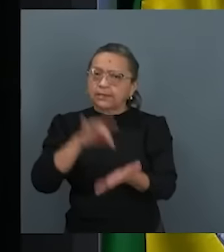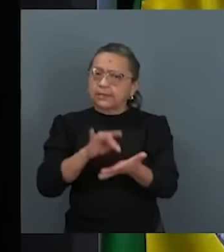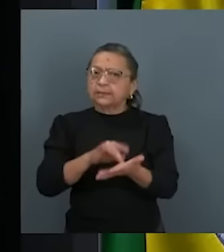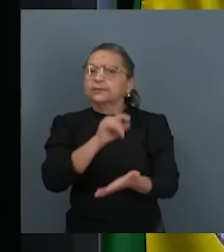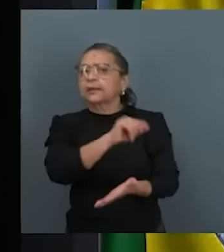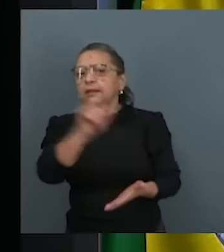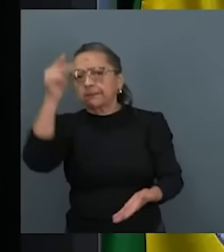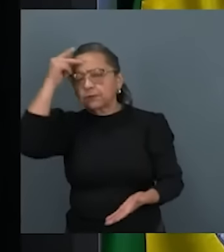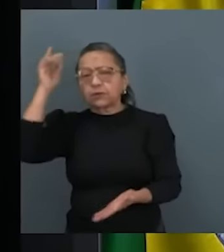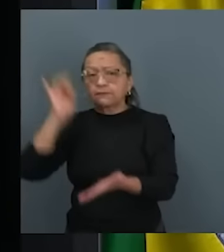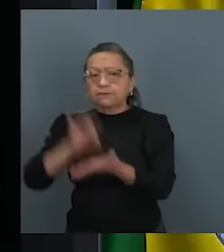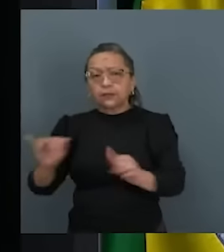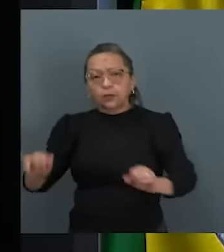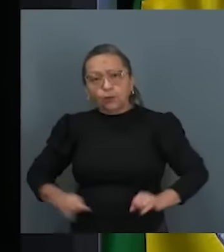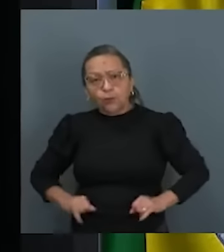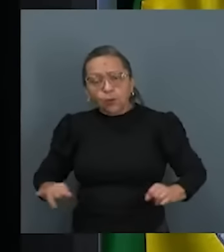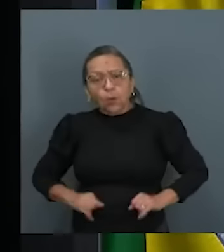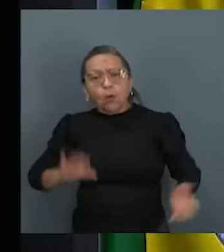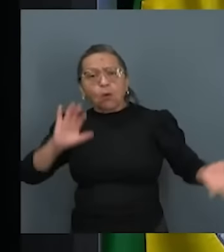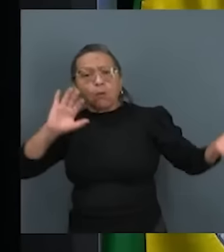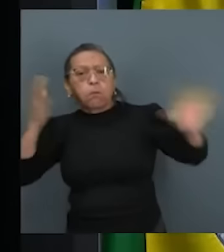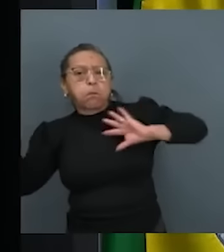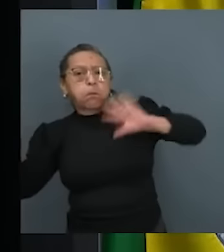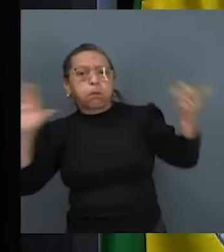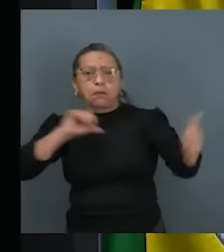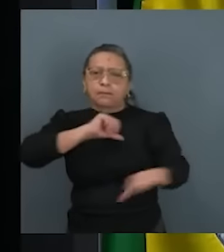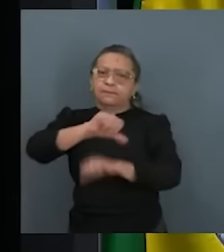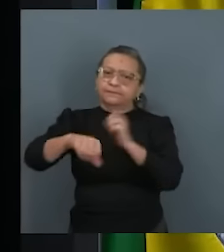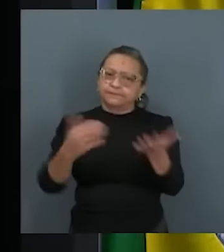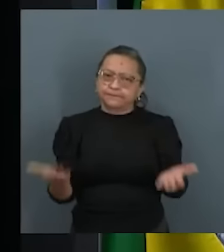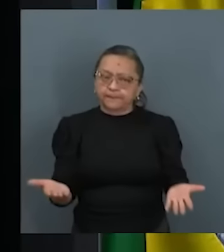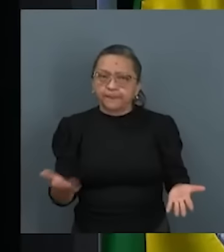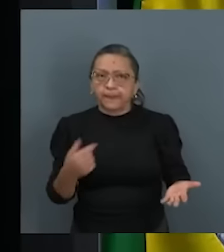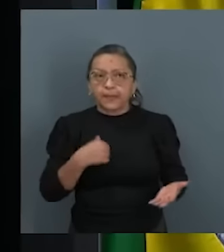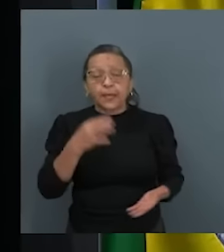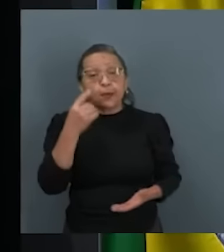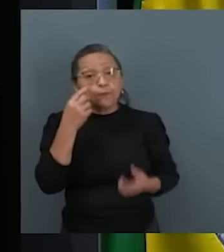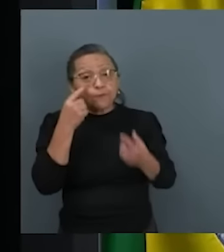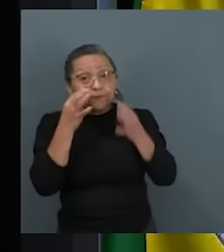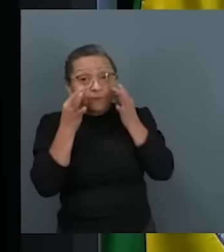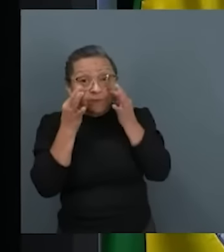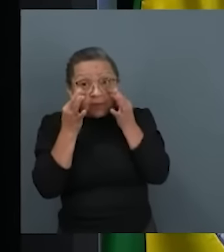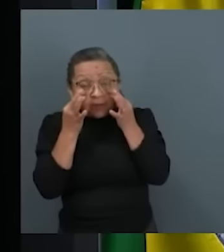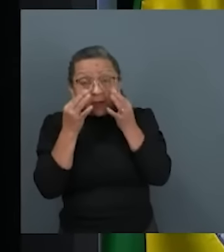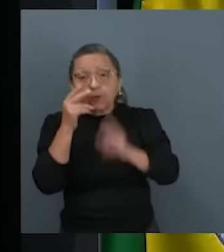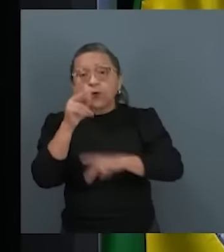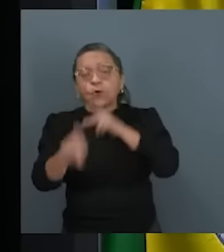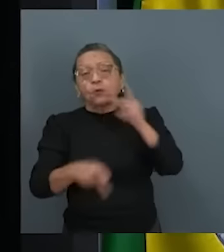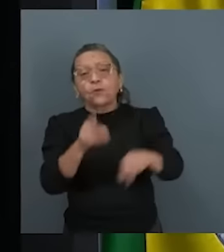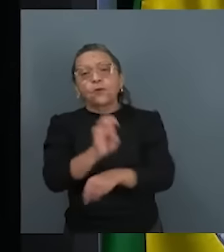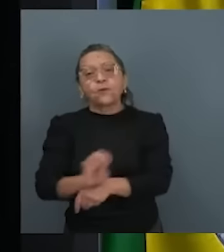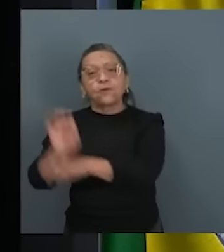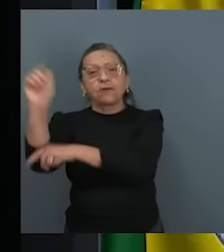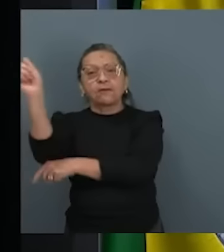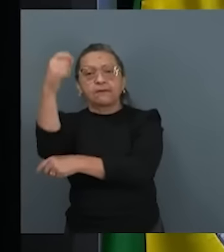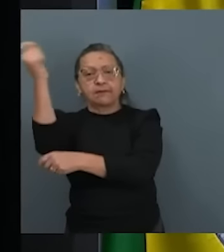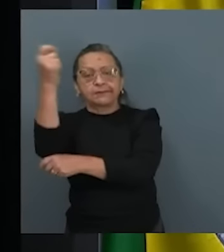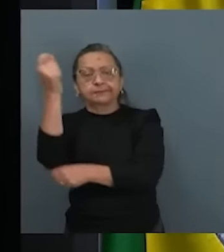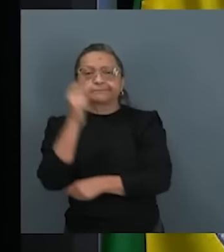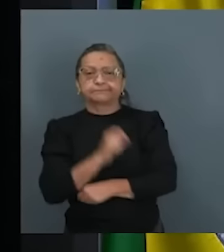que, de fato, estão sofrendo com as mudanças climáticas. E eu vi o povo, aquele valente povo do Rio Grande do Sul,